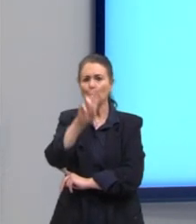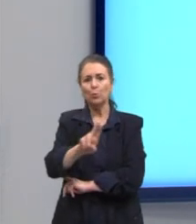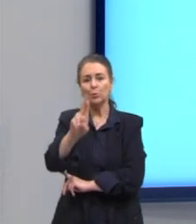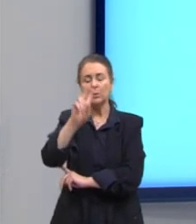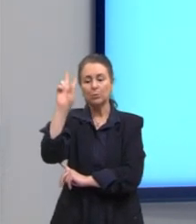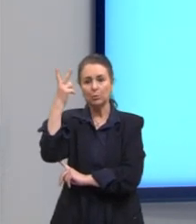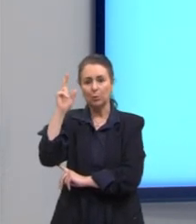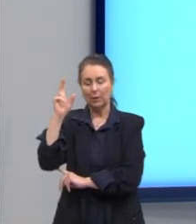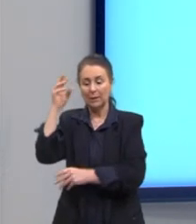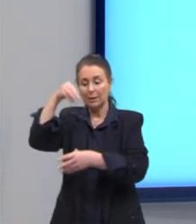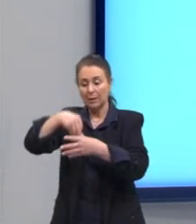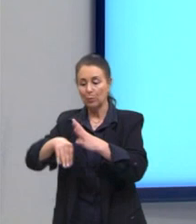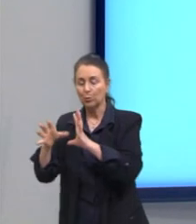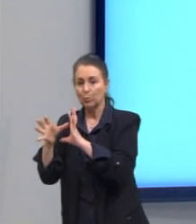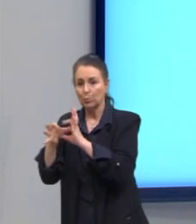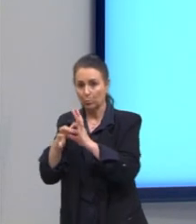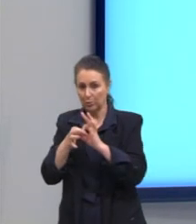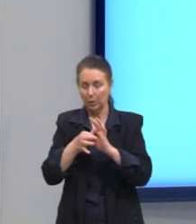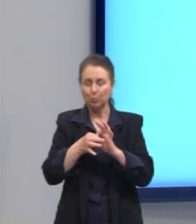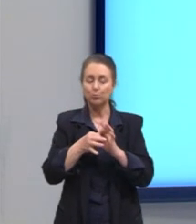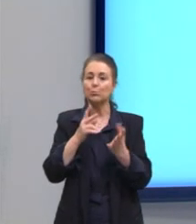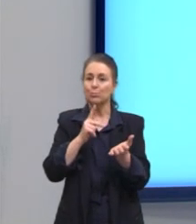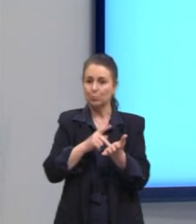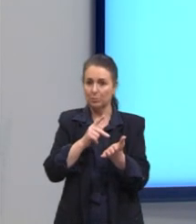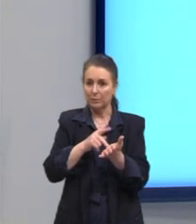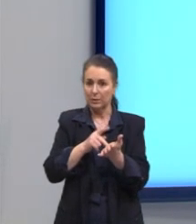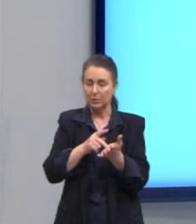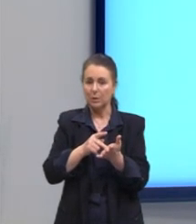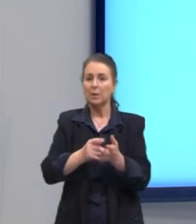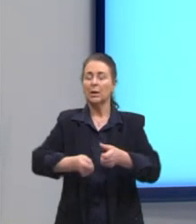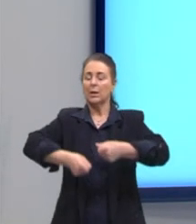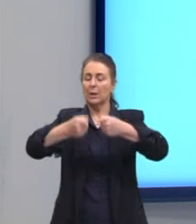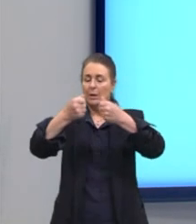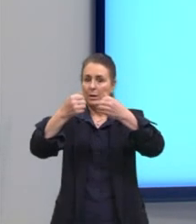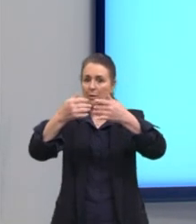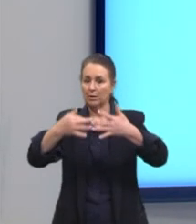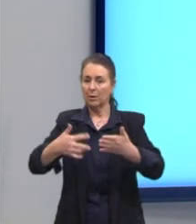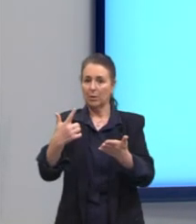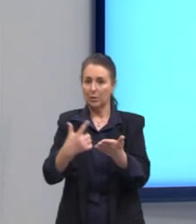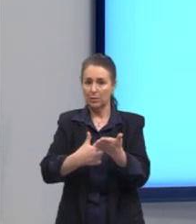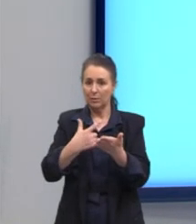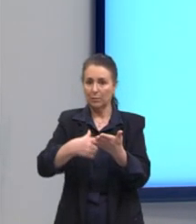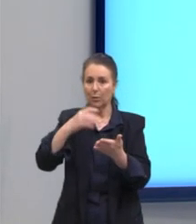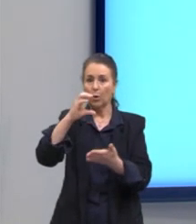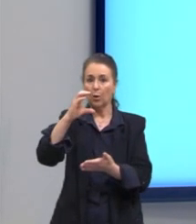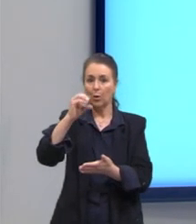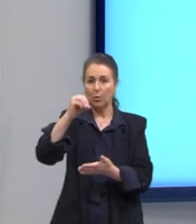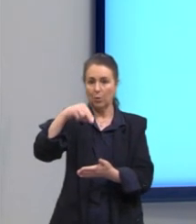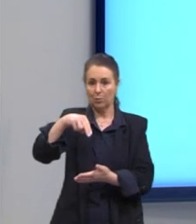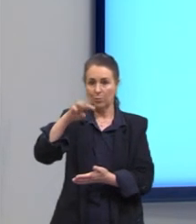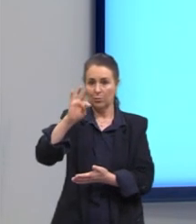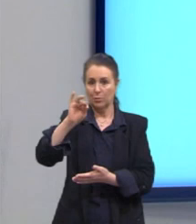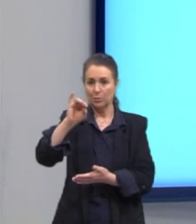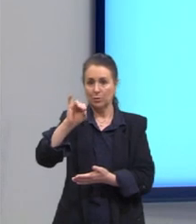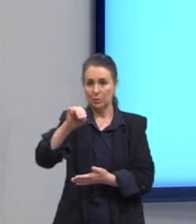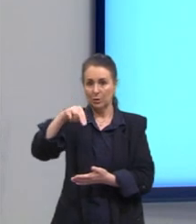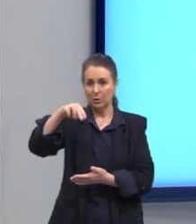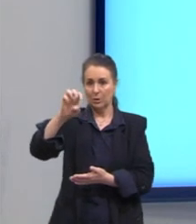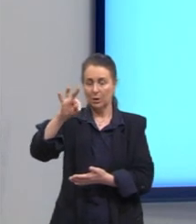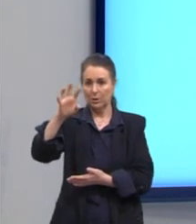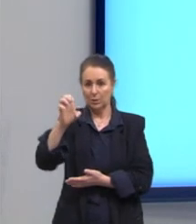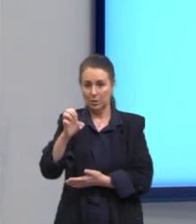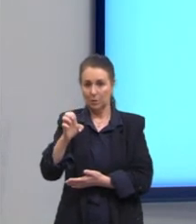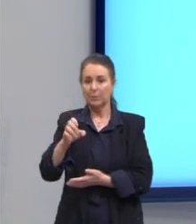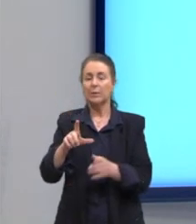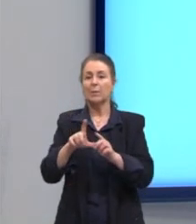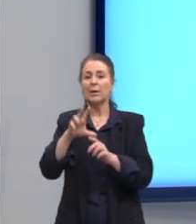de um contexto, né, que existiu de verdade. Então, vai falar primeiro, o livro é o Continente, que são dois volumes, o Retrato